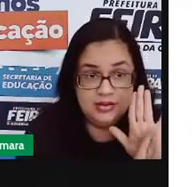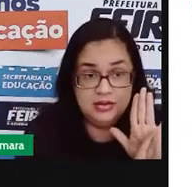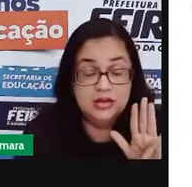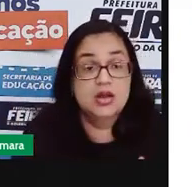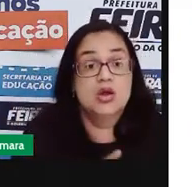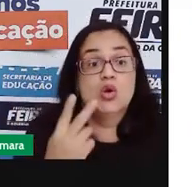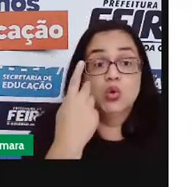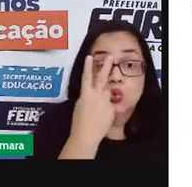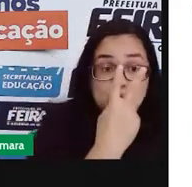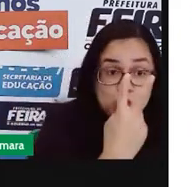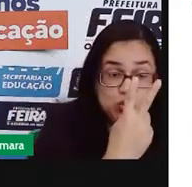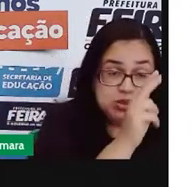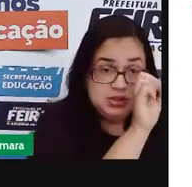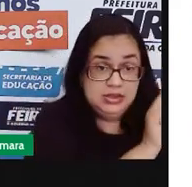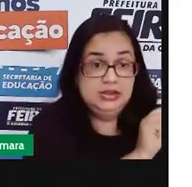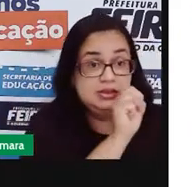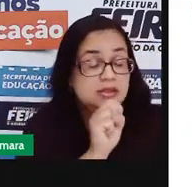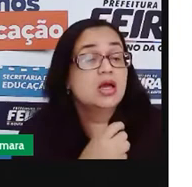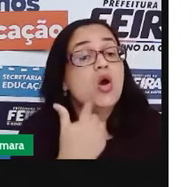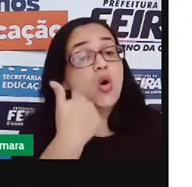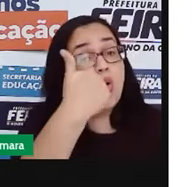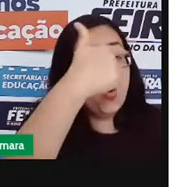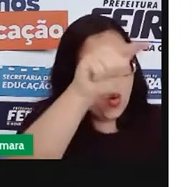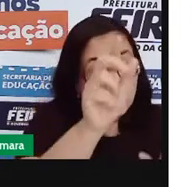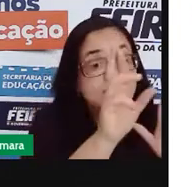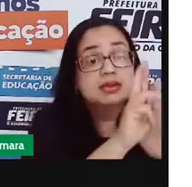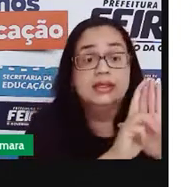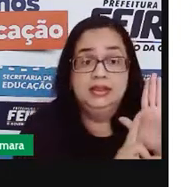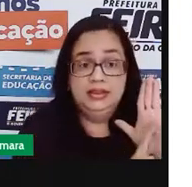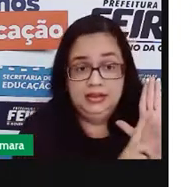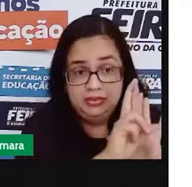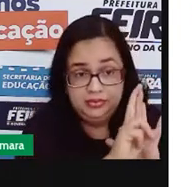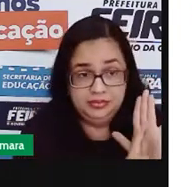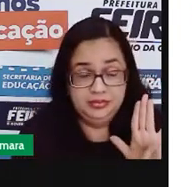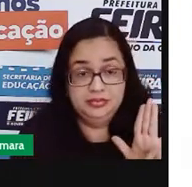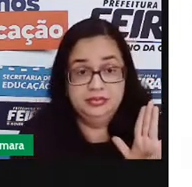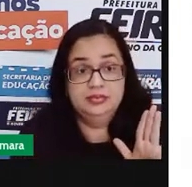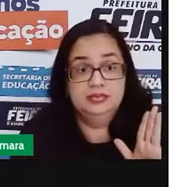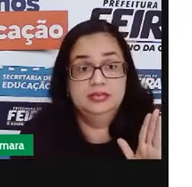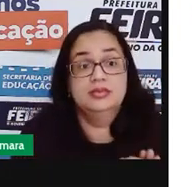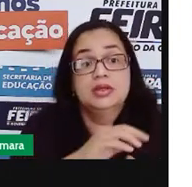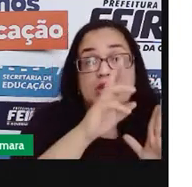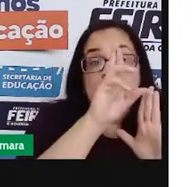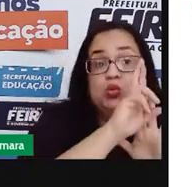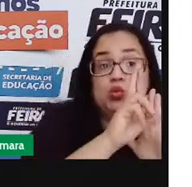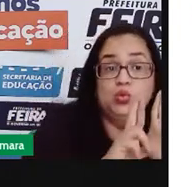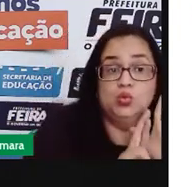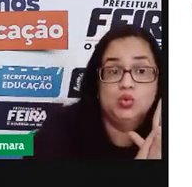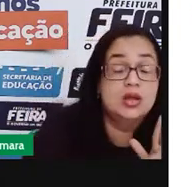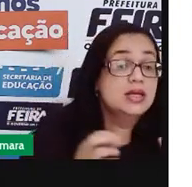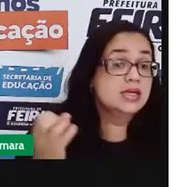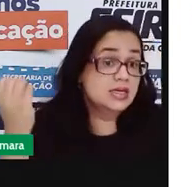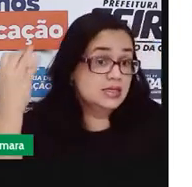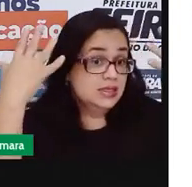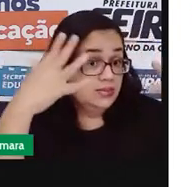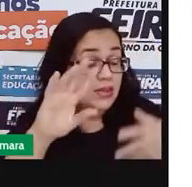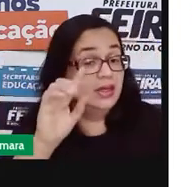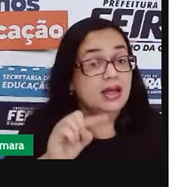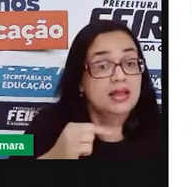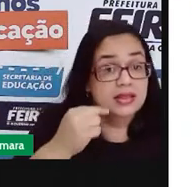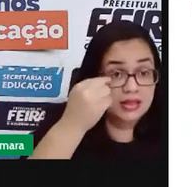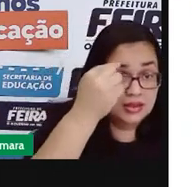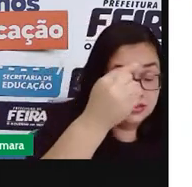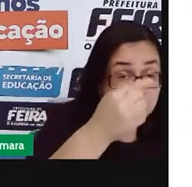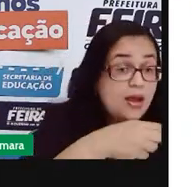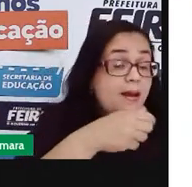Os dois S também tem uma regra. Eu vou guardar as regrinhas para explicar daqui a pouco.